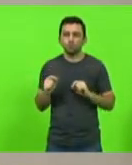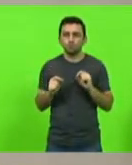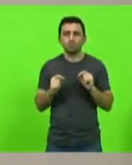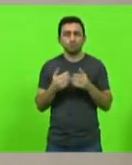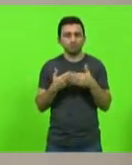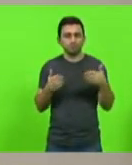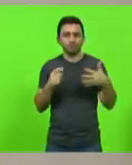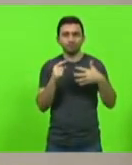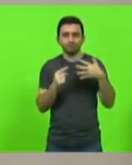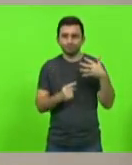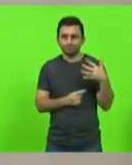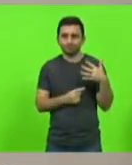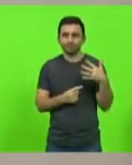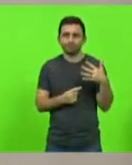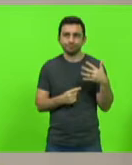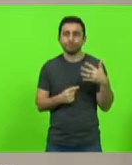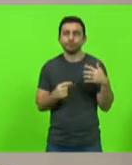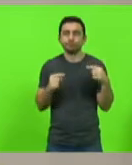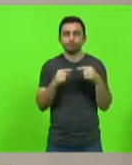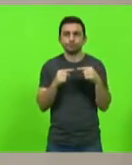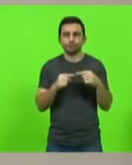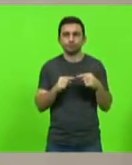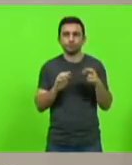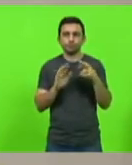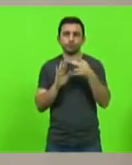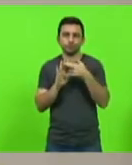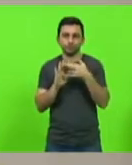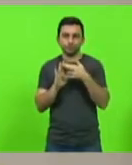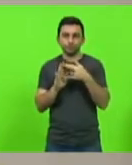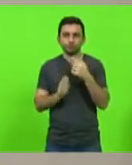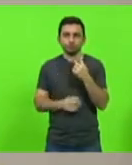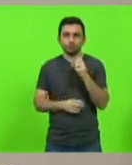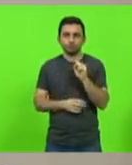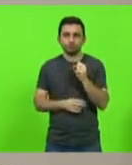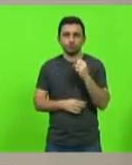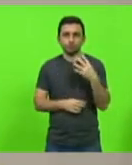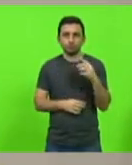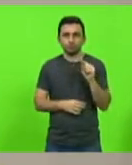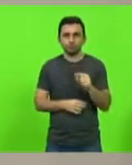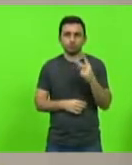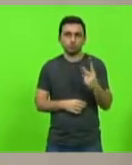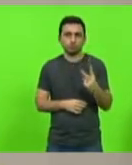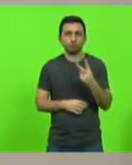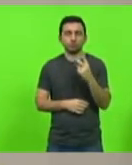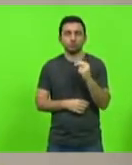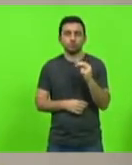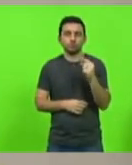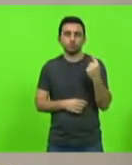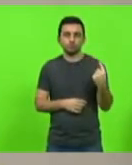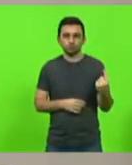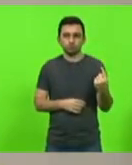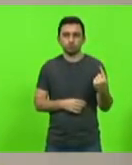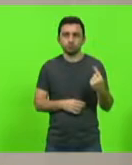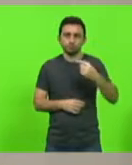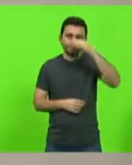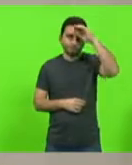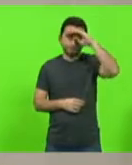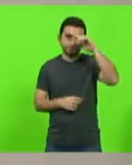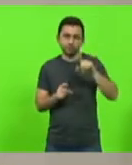encaminhamento conforme o regimento interno. Projeto de lei 184.2 de 2021, autor deputado Jean Kuma. Projeto de lei